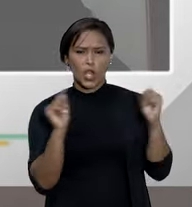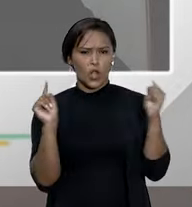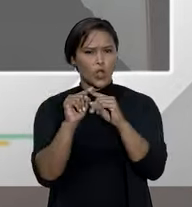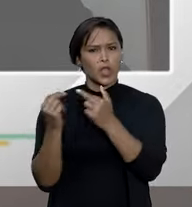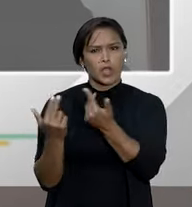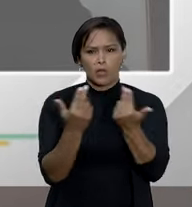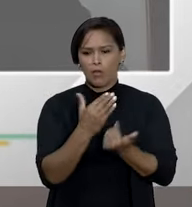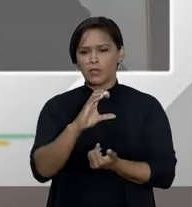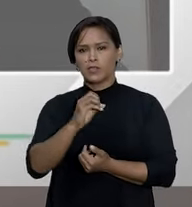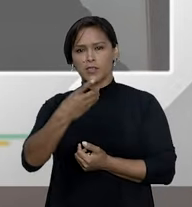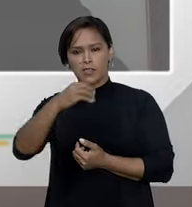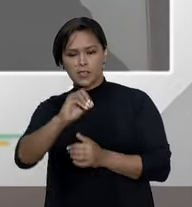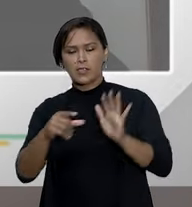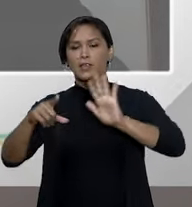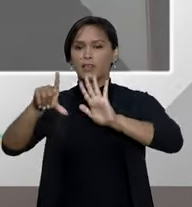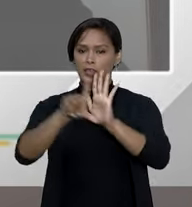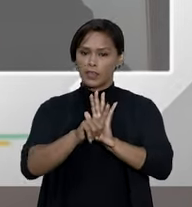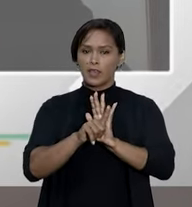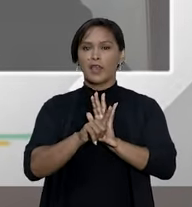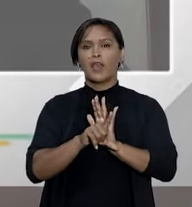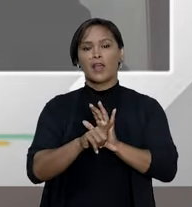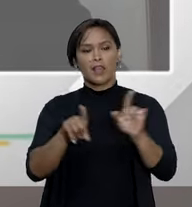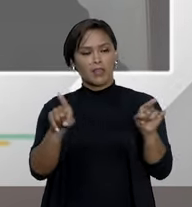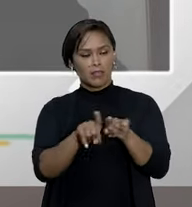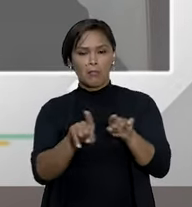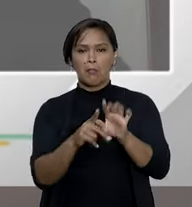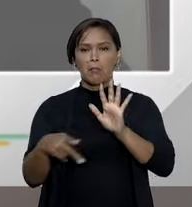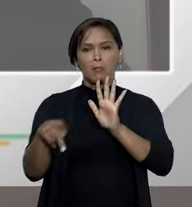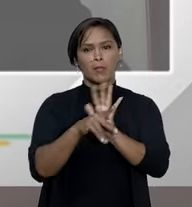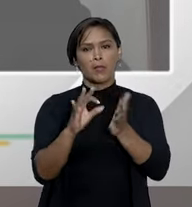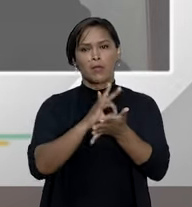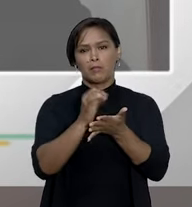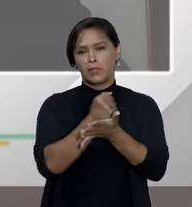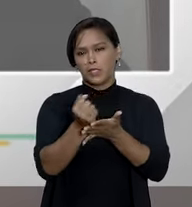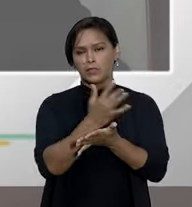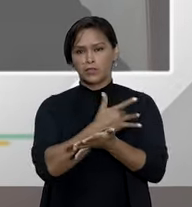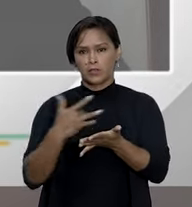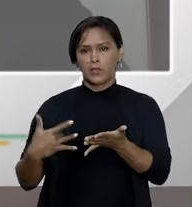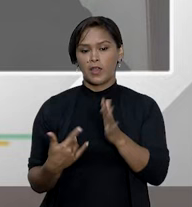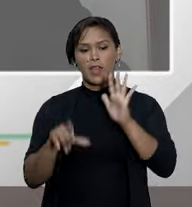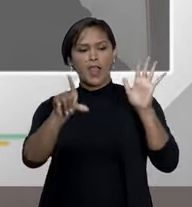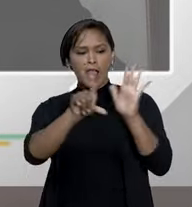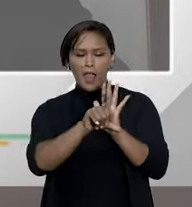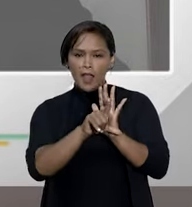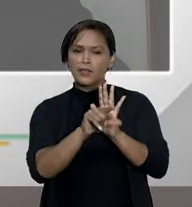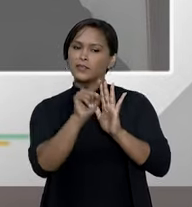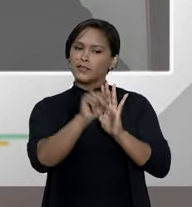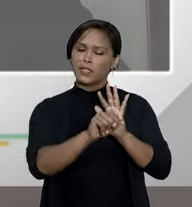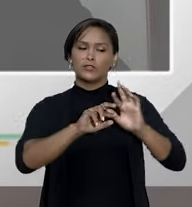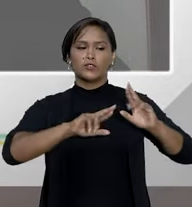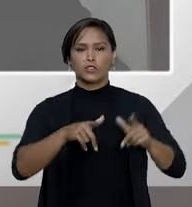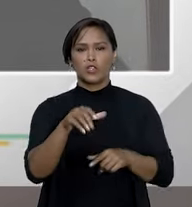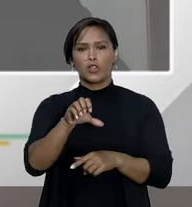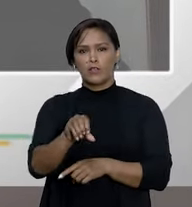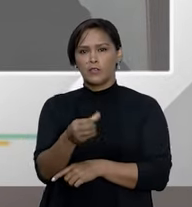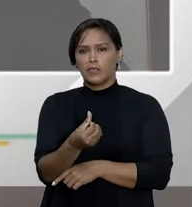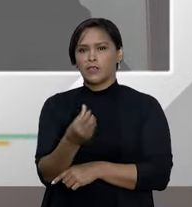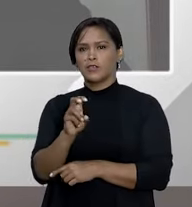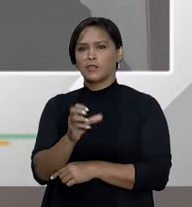aplica o CDC e as leis, e a lei dos planos de saúde. Caso a lei do plano de saúde, a Lei 9